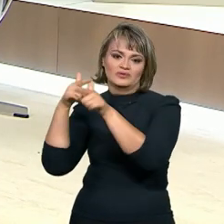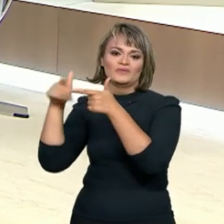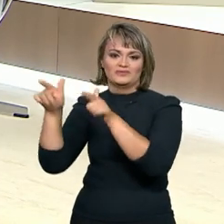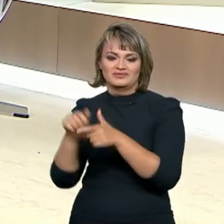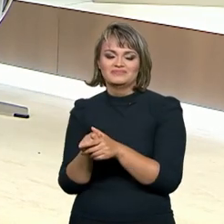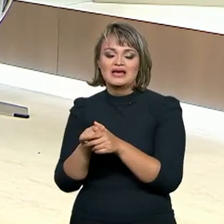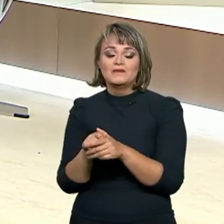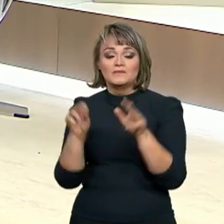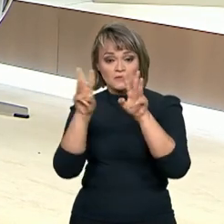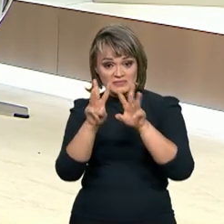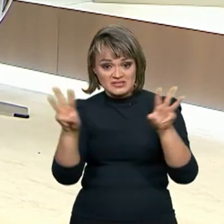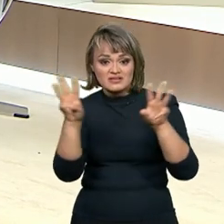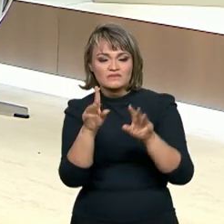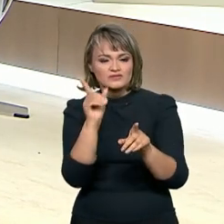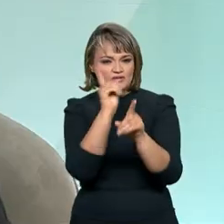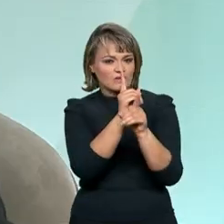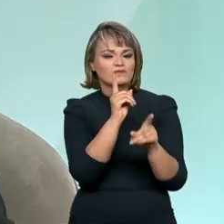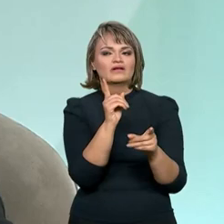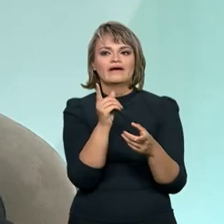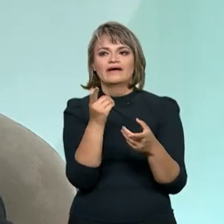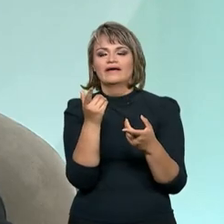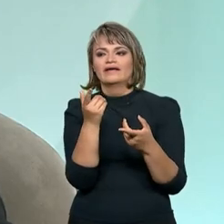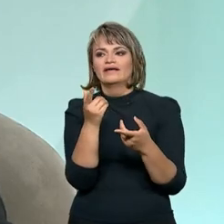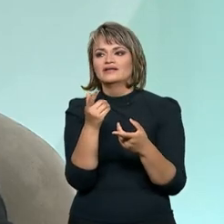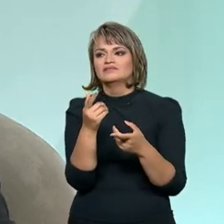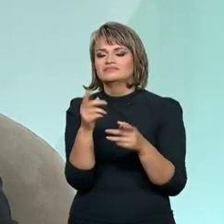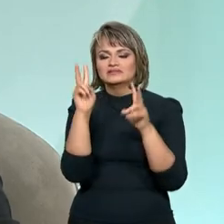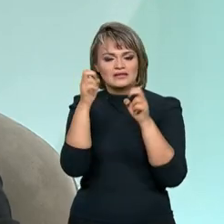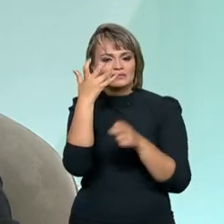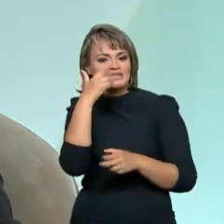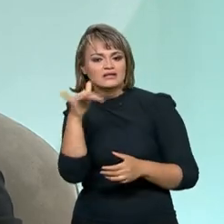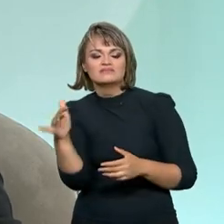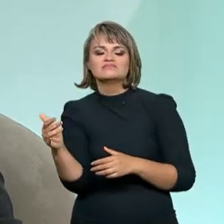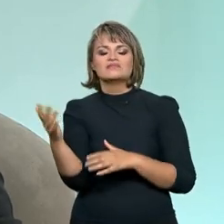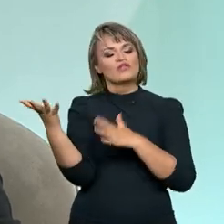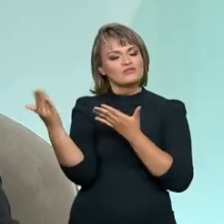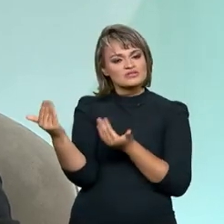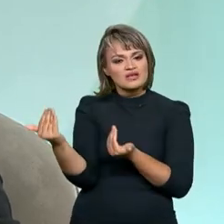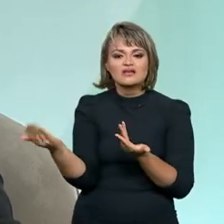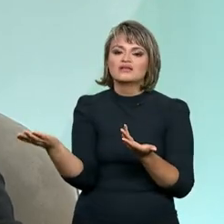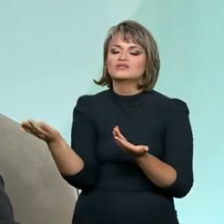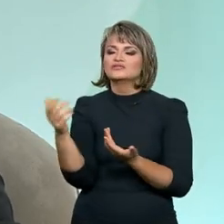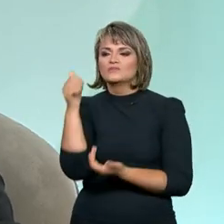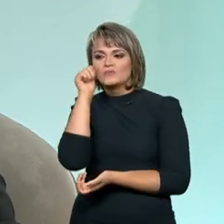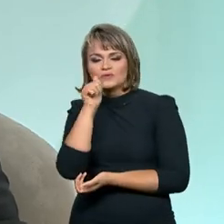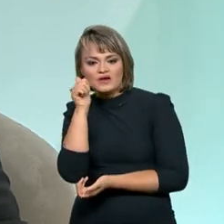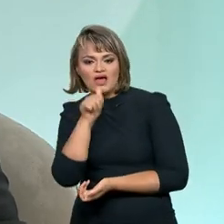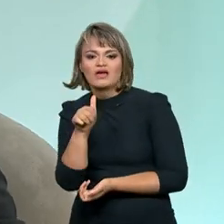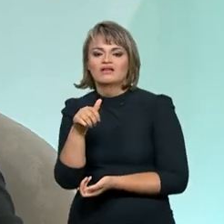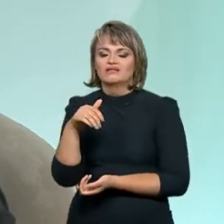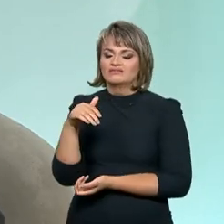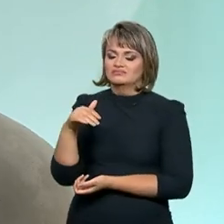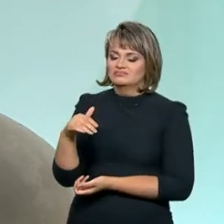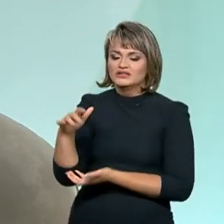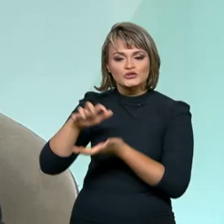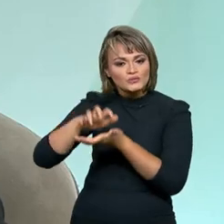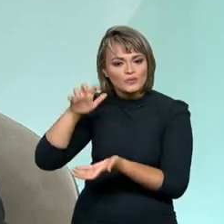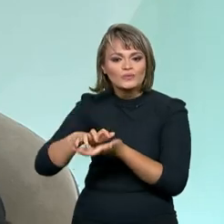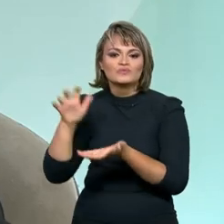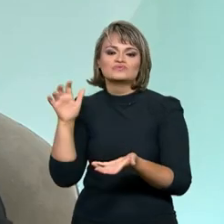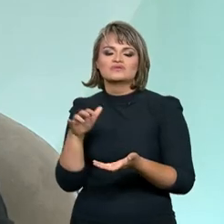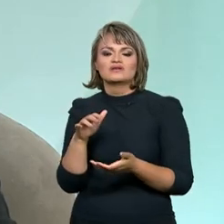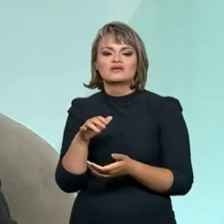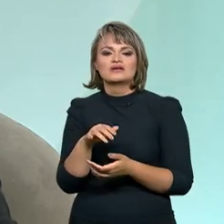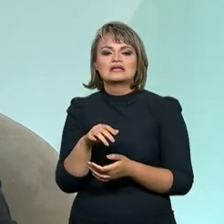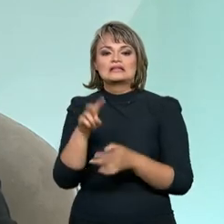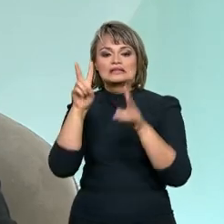site do Ministério as informações relativas a crianças e adolescentes, jovens, mulheres, idosos. Nós temos também a